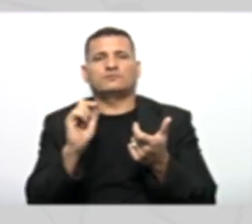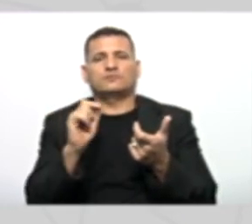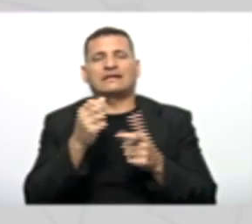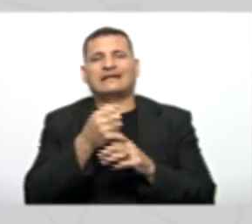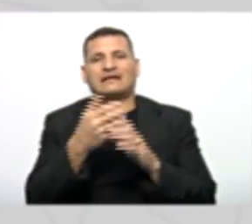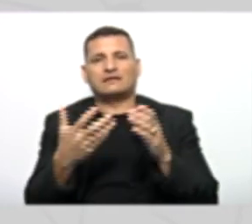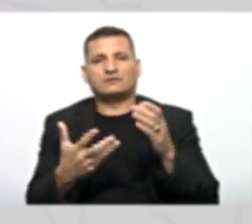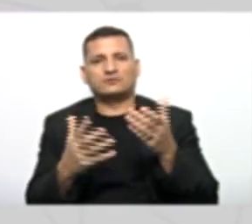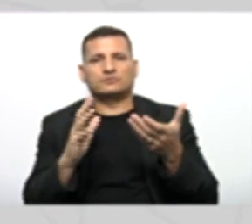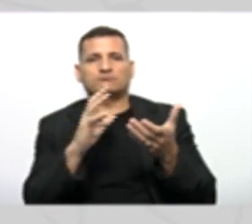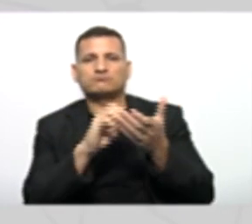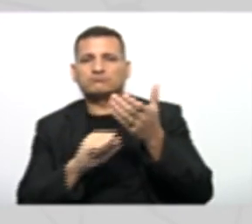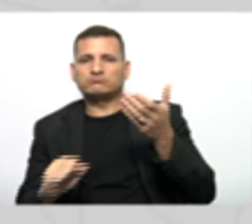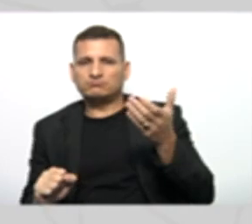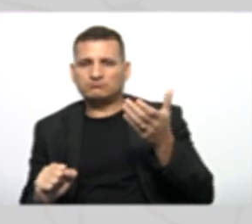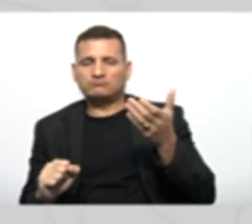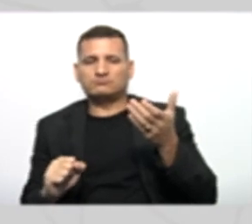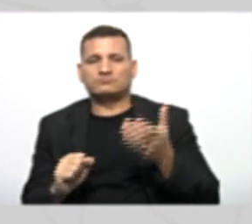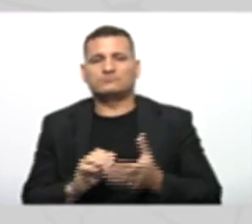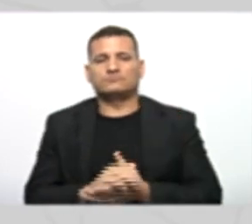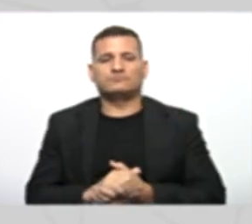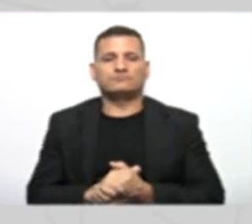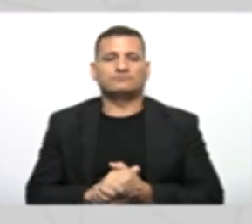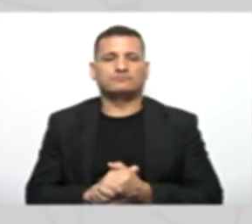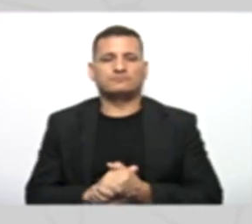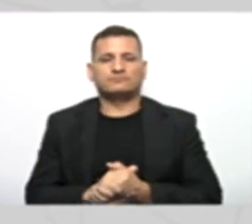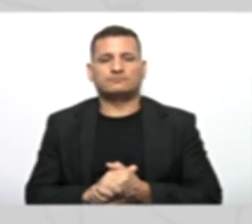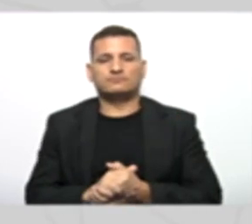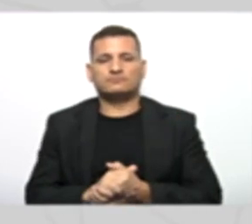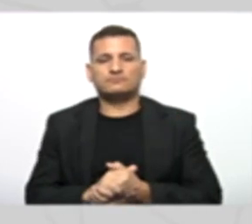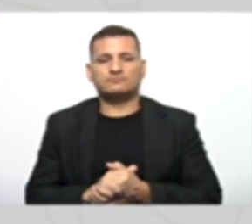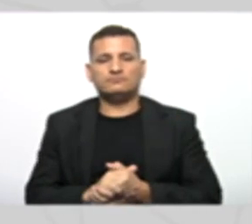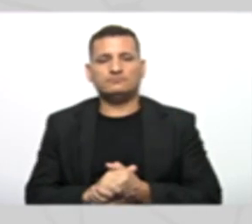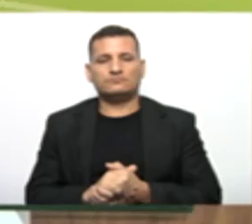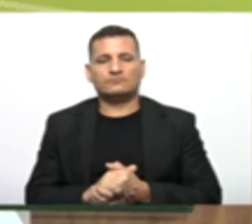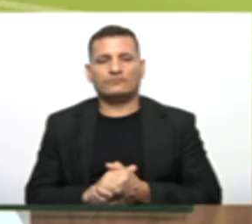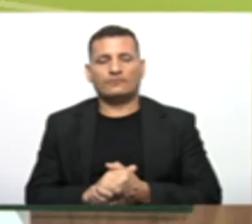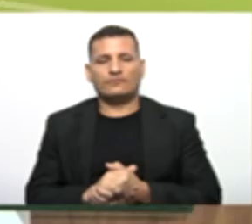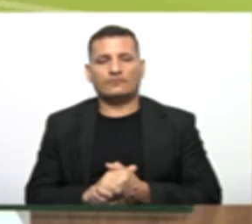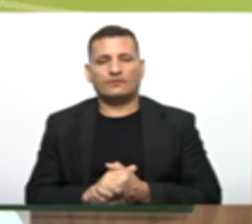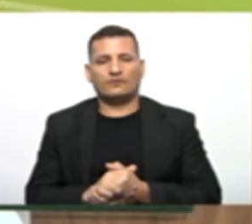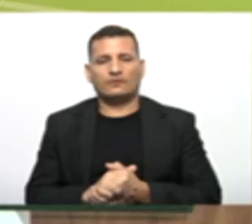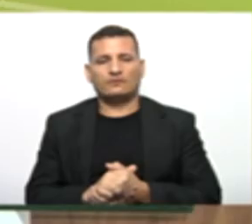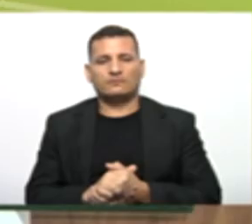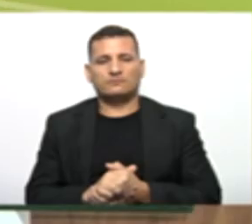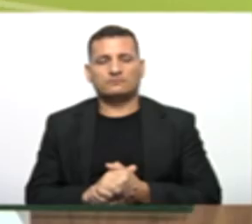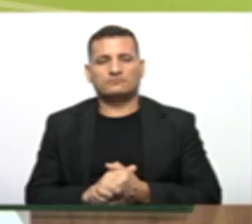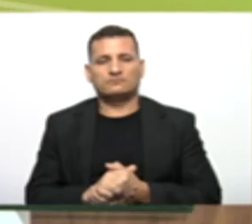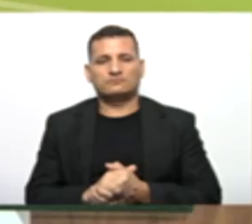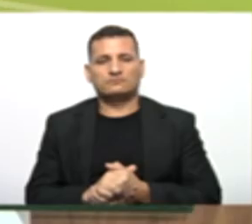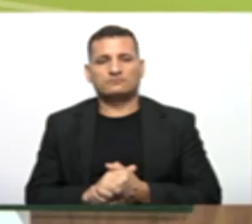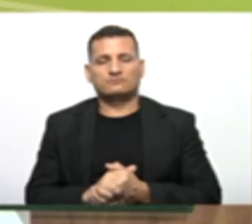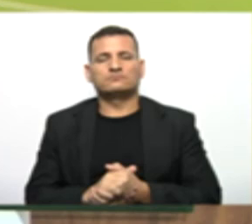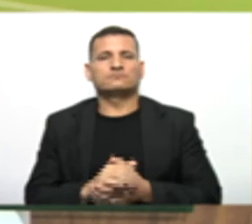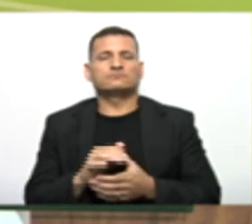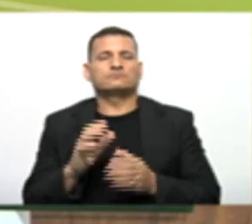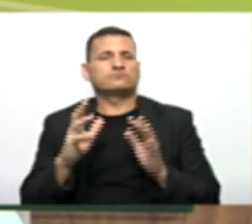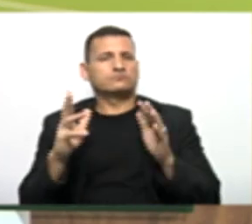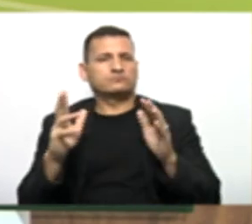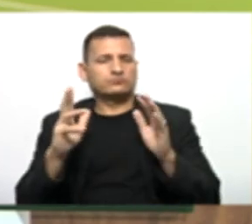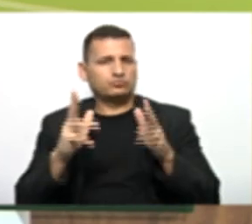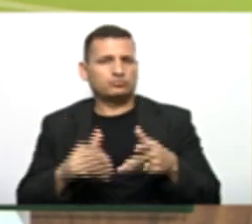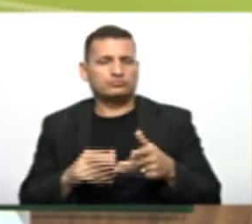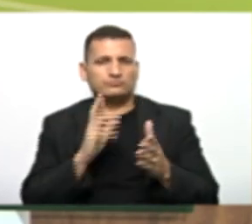E todos os demais Sempre foram Em volta Desse mesmo Desse mesmo conceito Né De reaproveitação De código